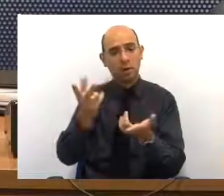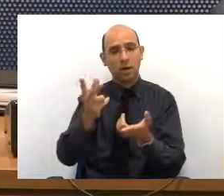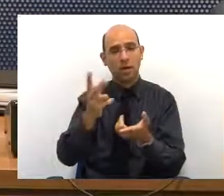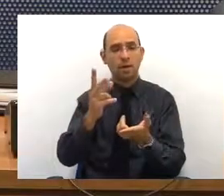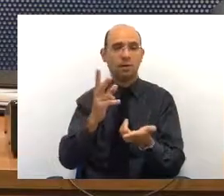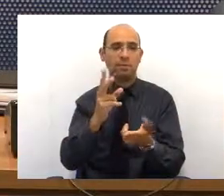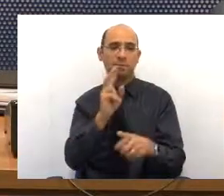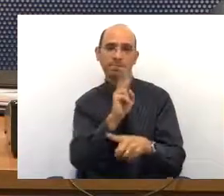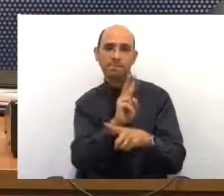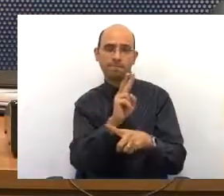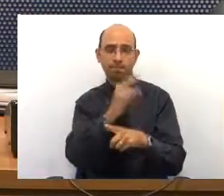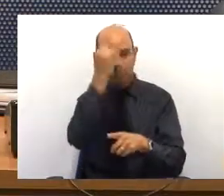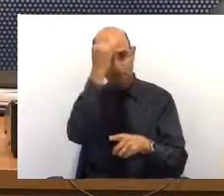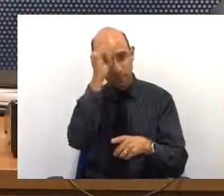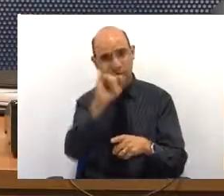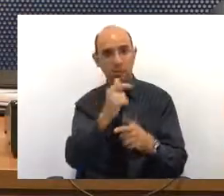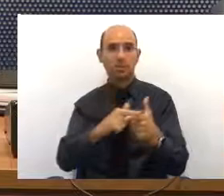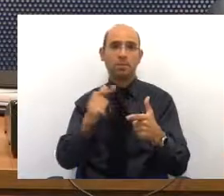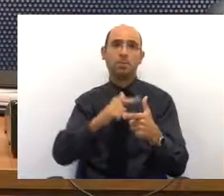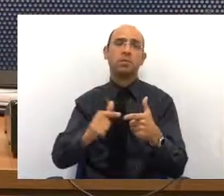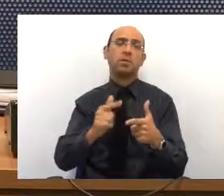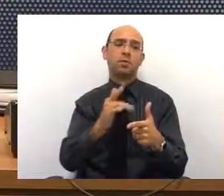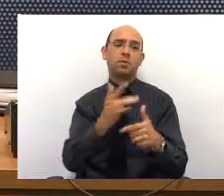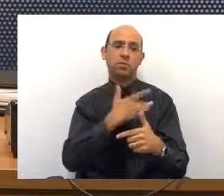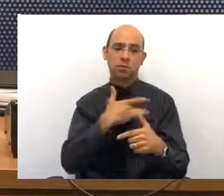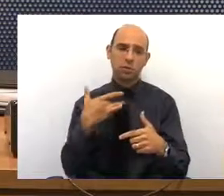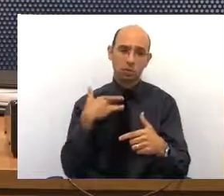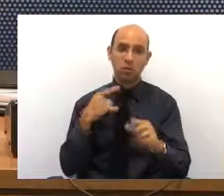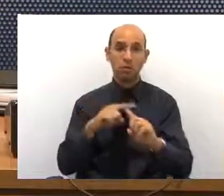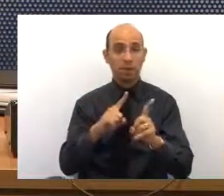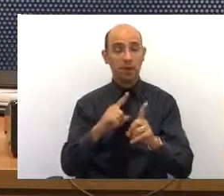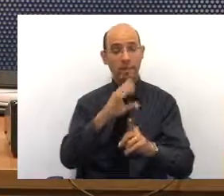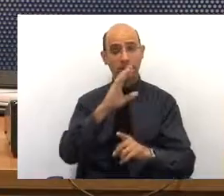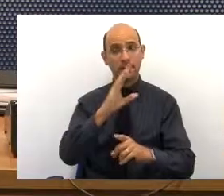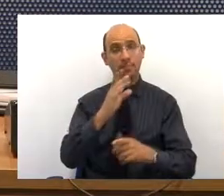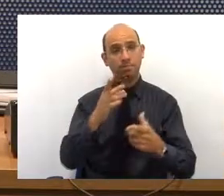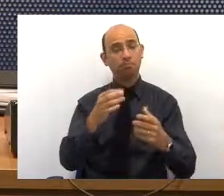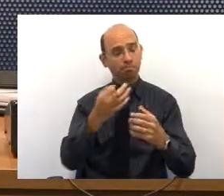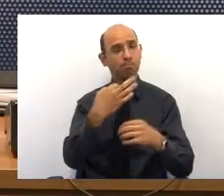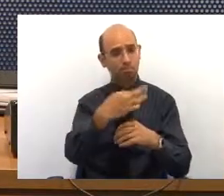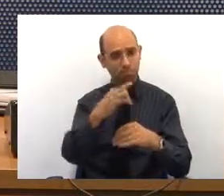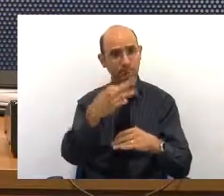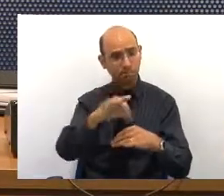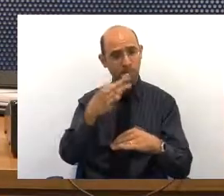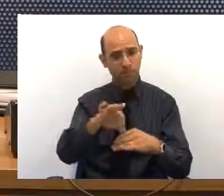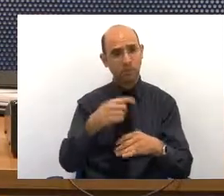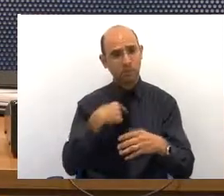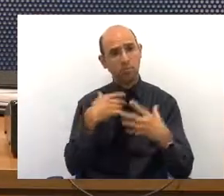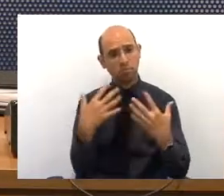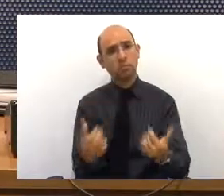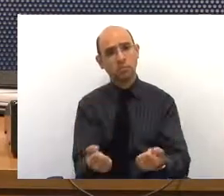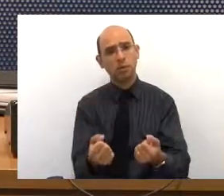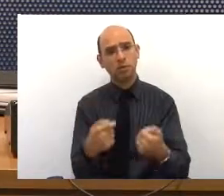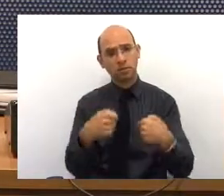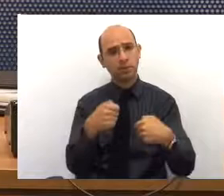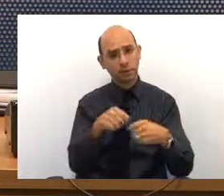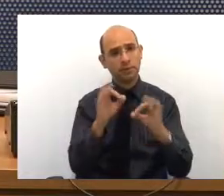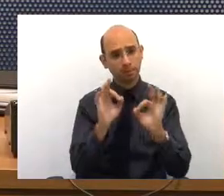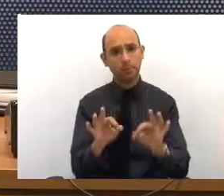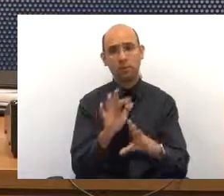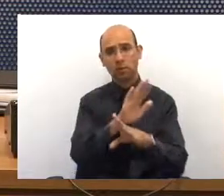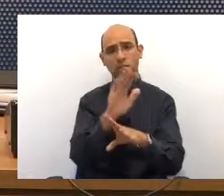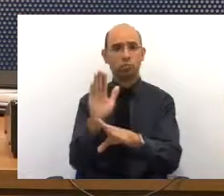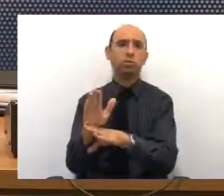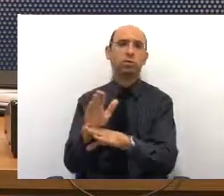nossa prioridade tem que ser a prevenção, eu concordo com o vereador, tanto que a gente